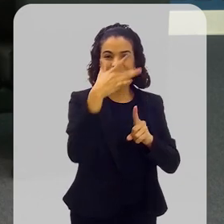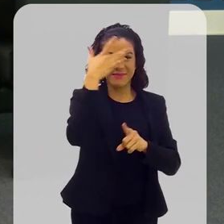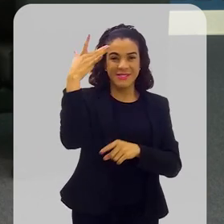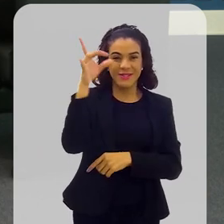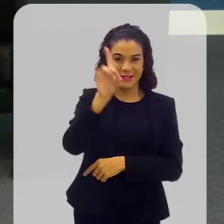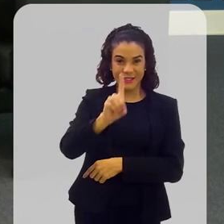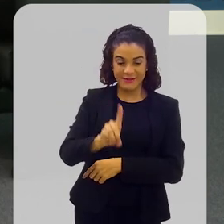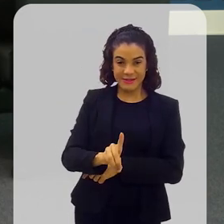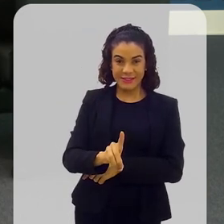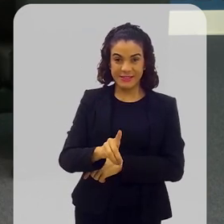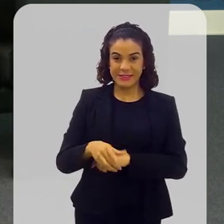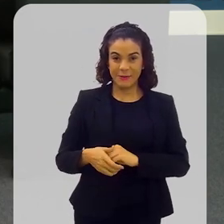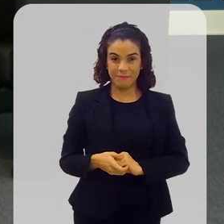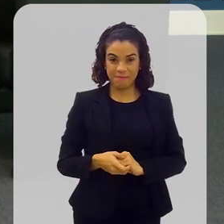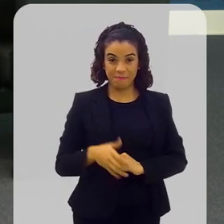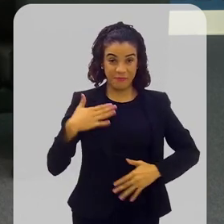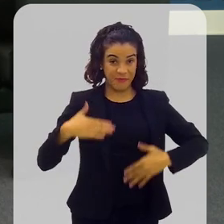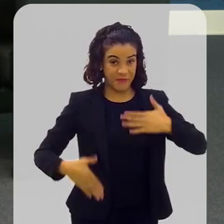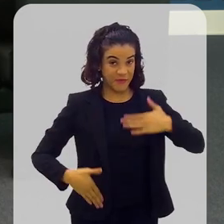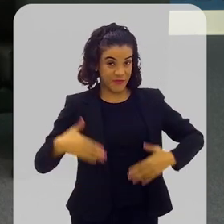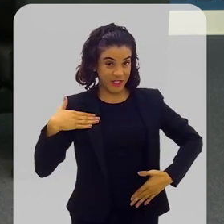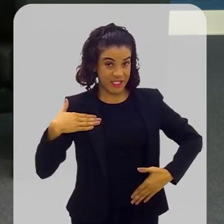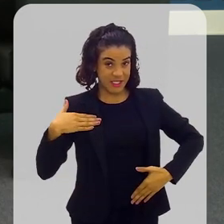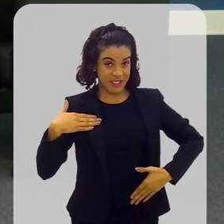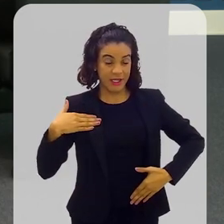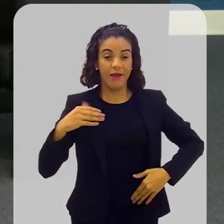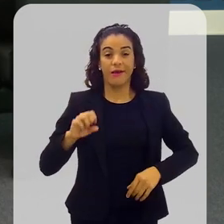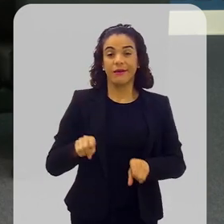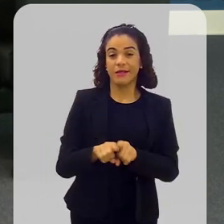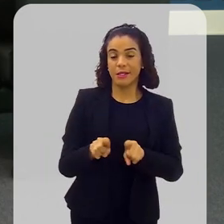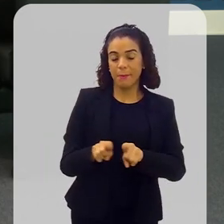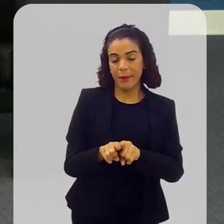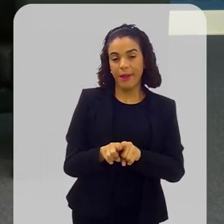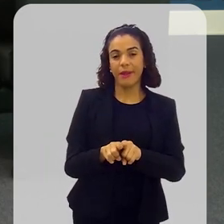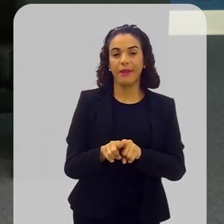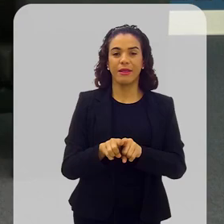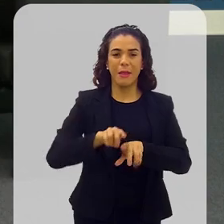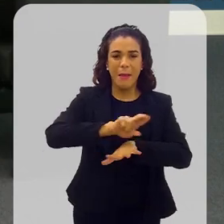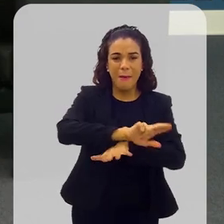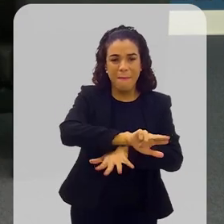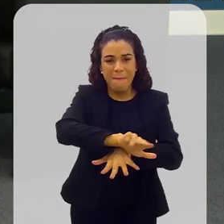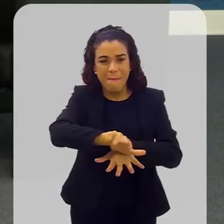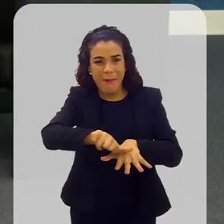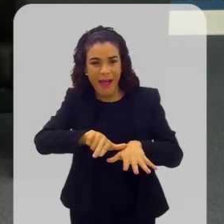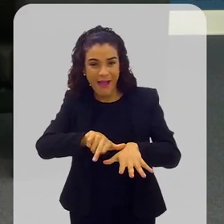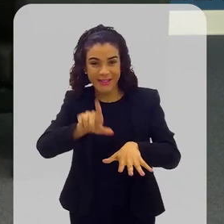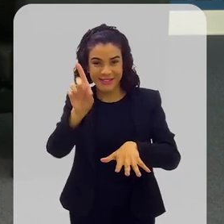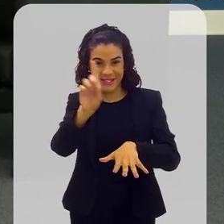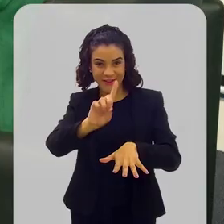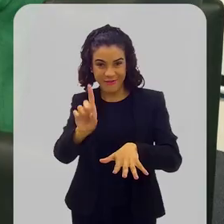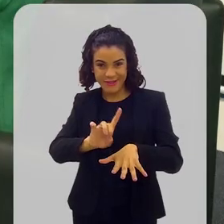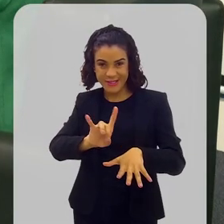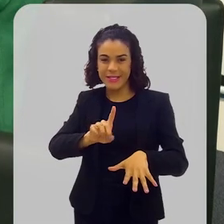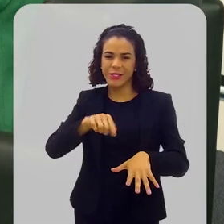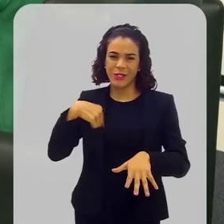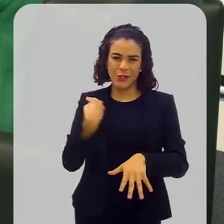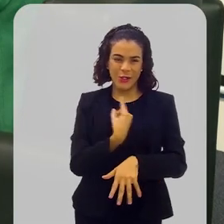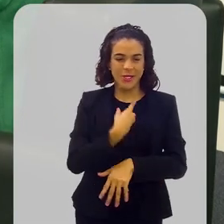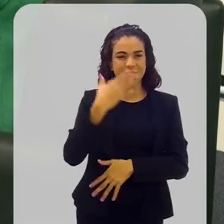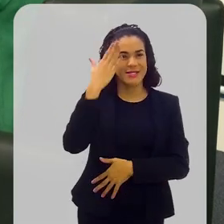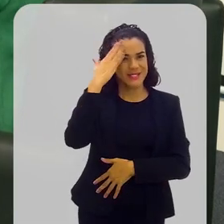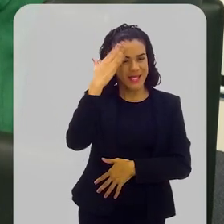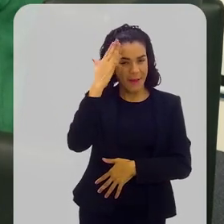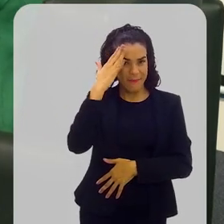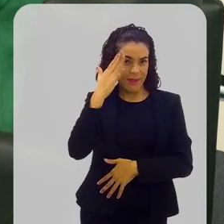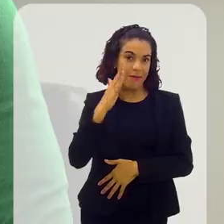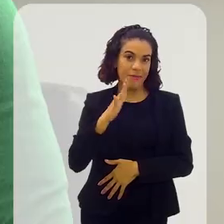pessoas com deficiência física. Não só física, como os diversos tipos de deficiência que nós bem sabemos